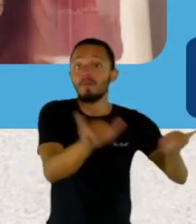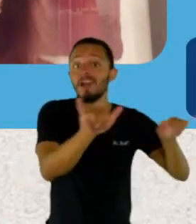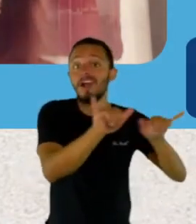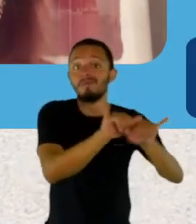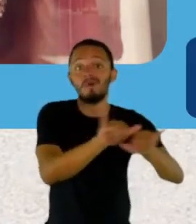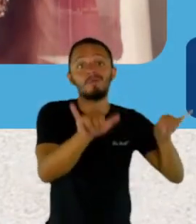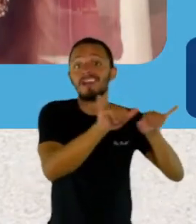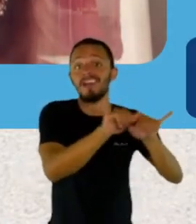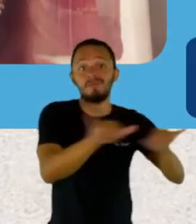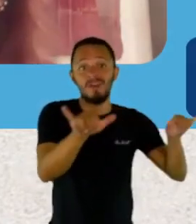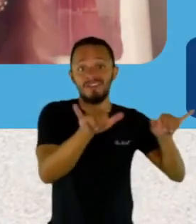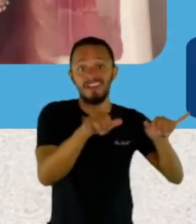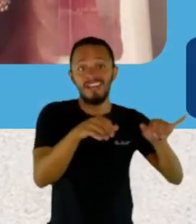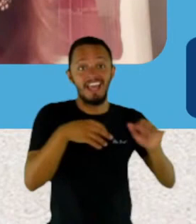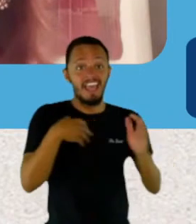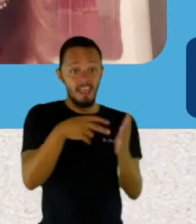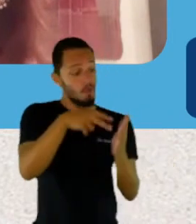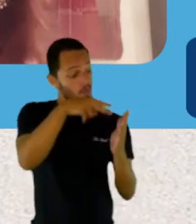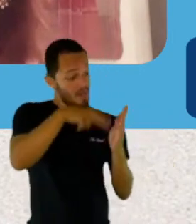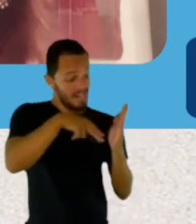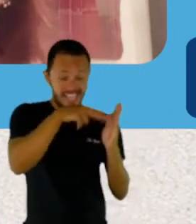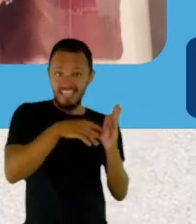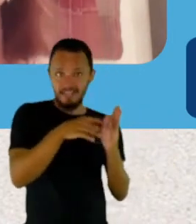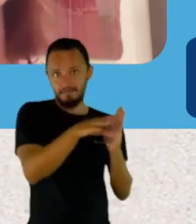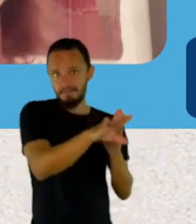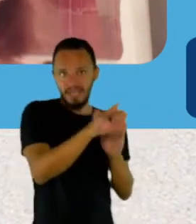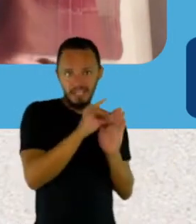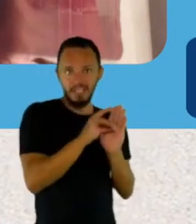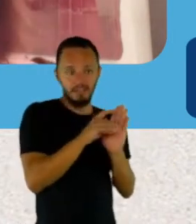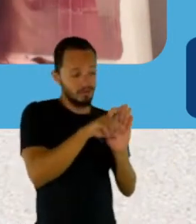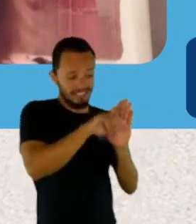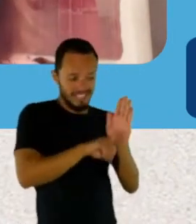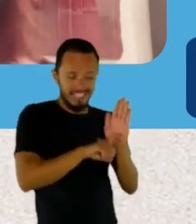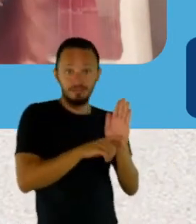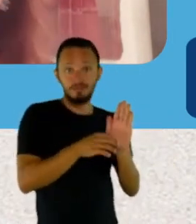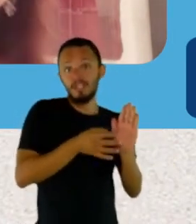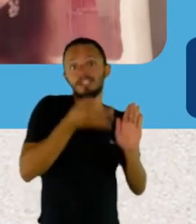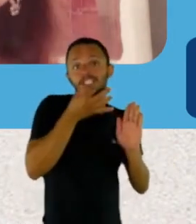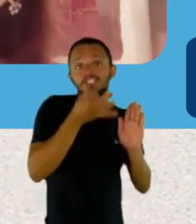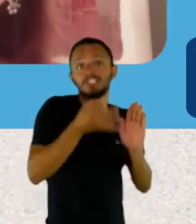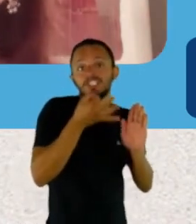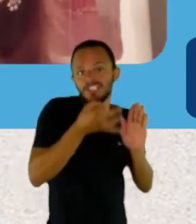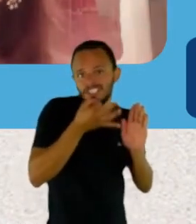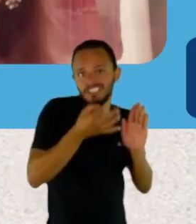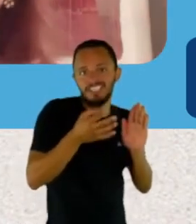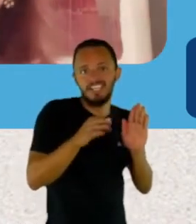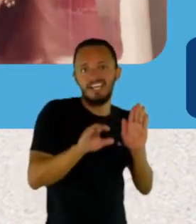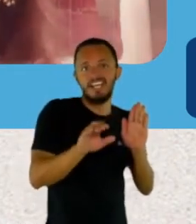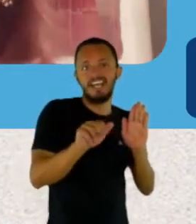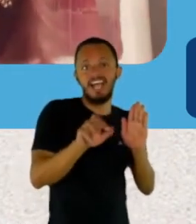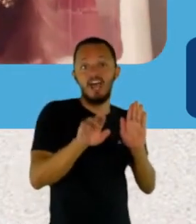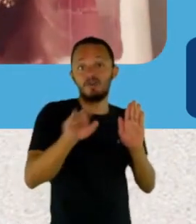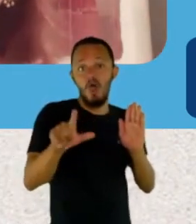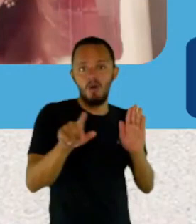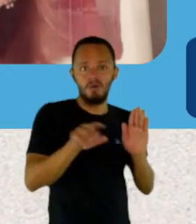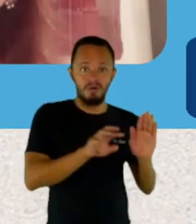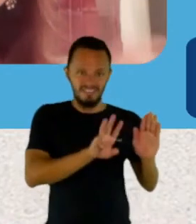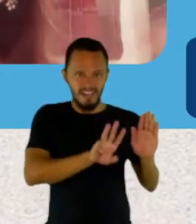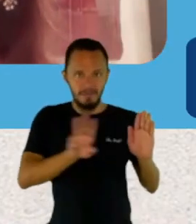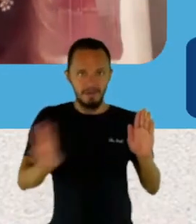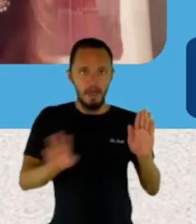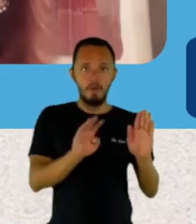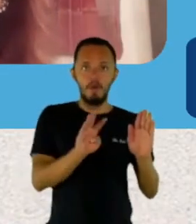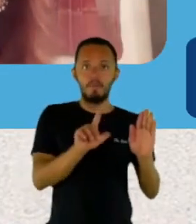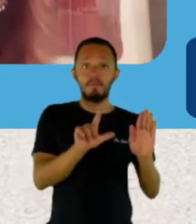eu uni todos os textos. Fiz um blogzinho no Blogspot. Chamava Dicas da Carol. E o blog começou a ter bastante